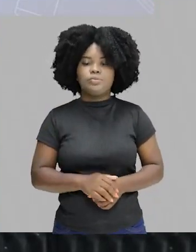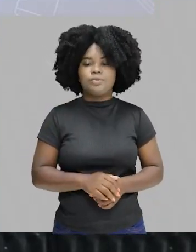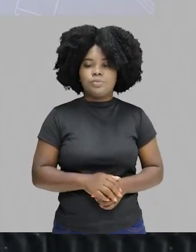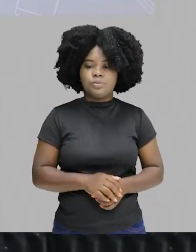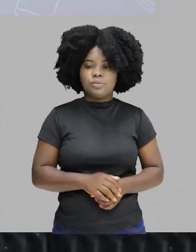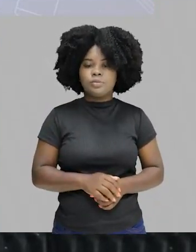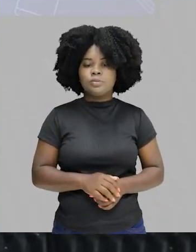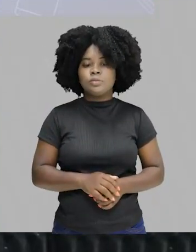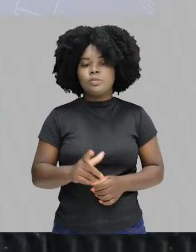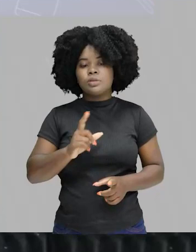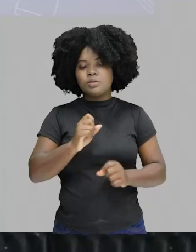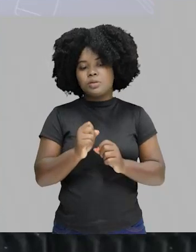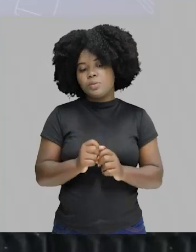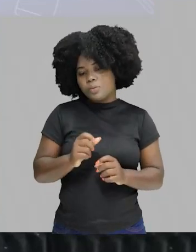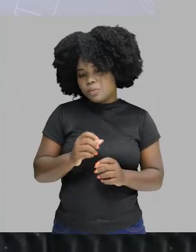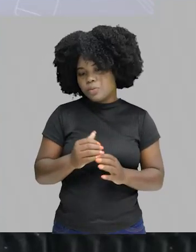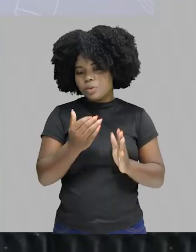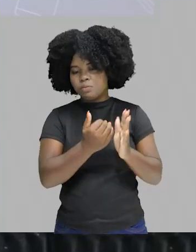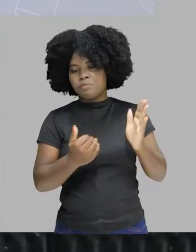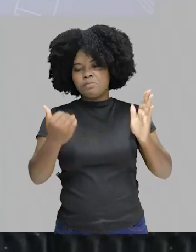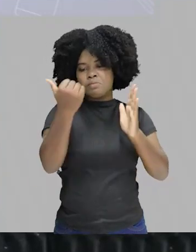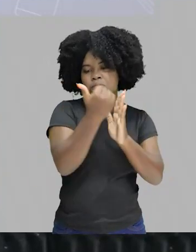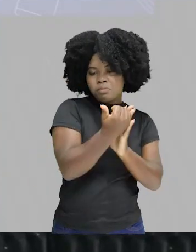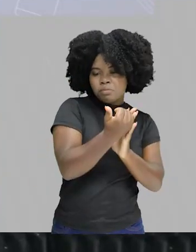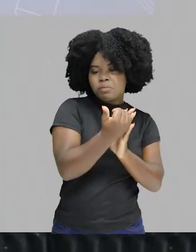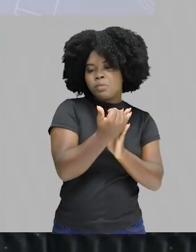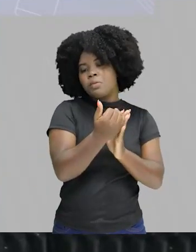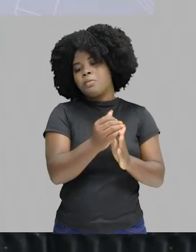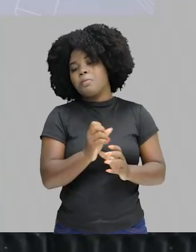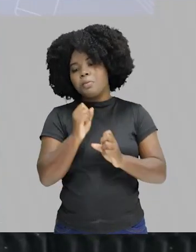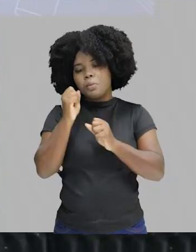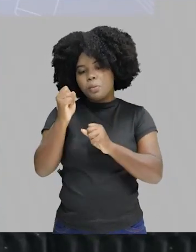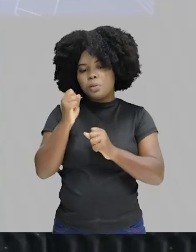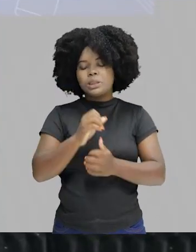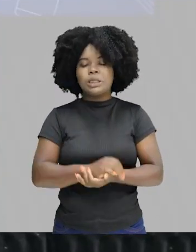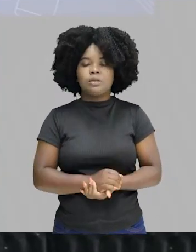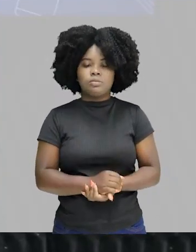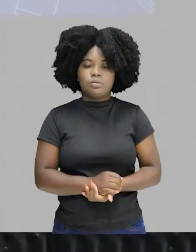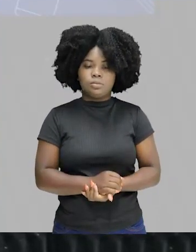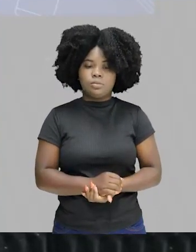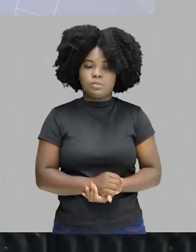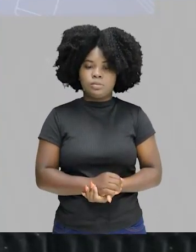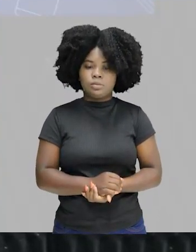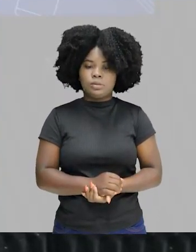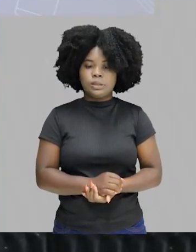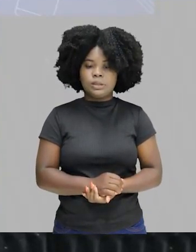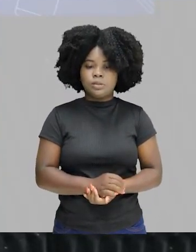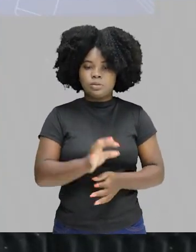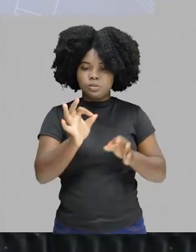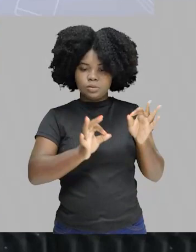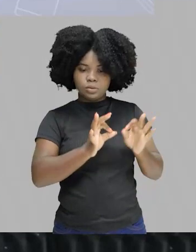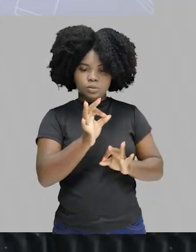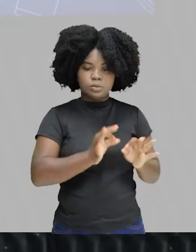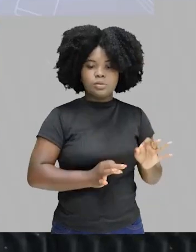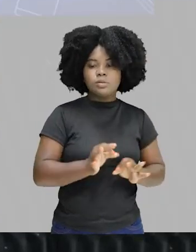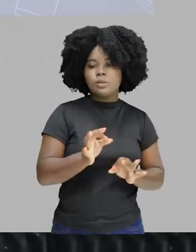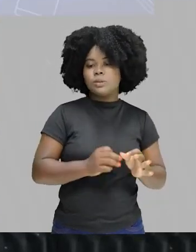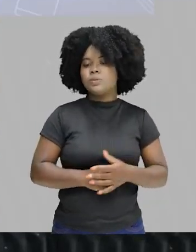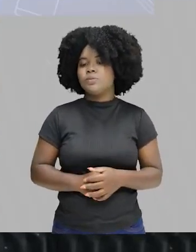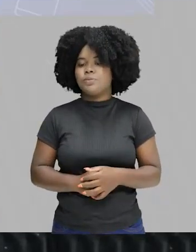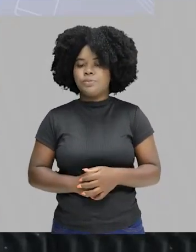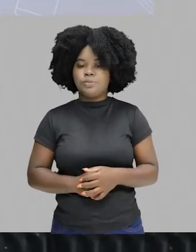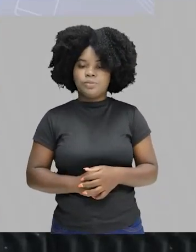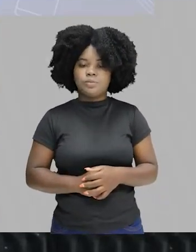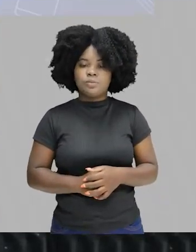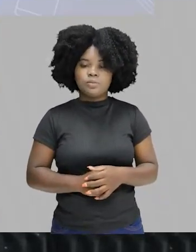poderes, ou seja, eles vão agir sem que um necessariamente se intrometa tanto, ou descreva, ou até